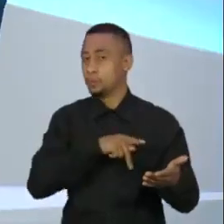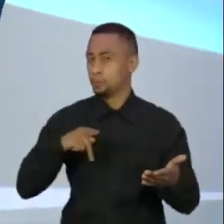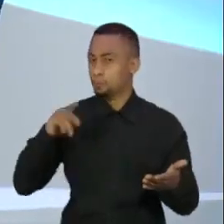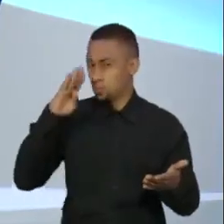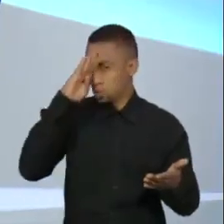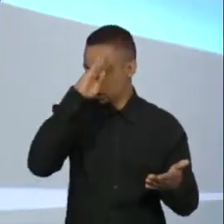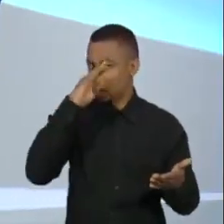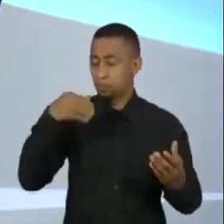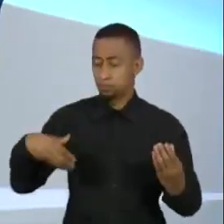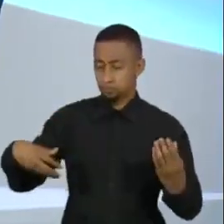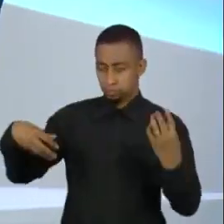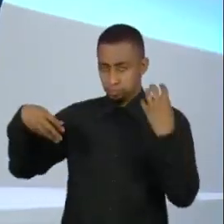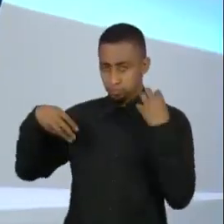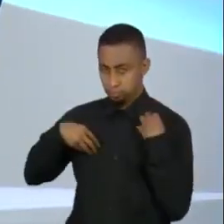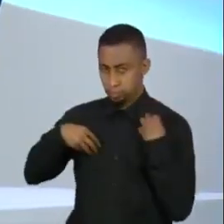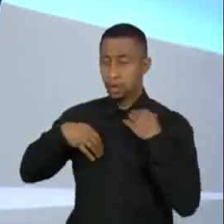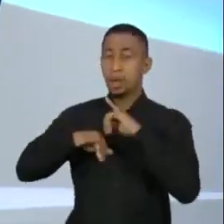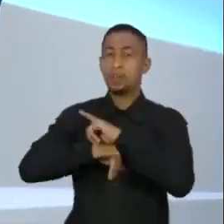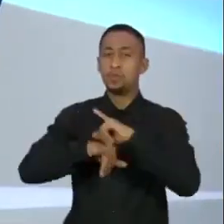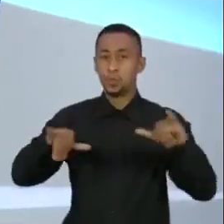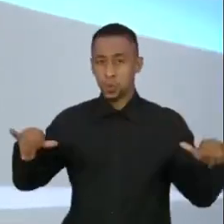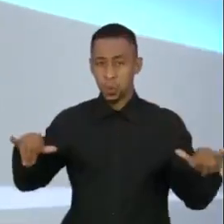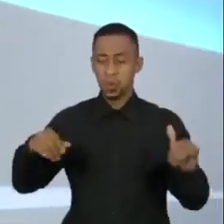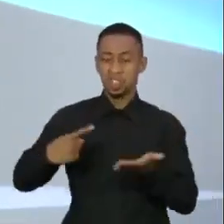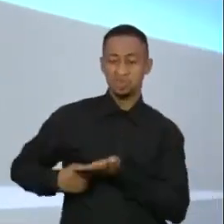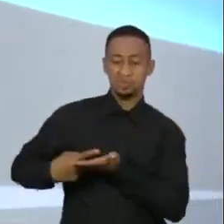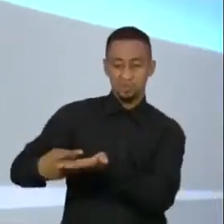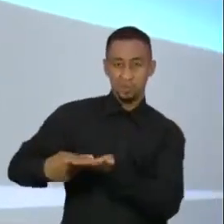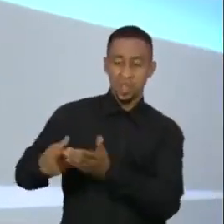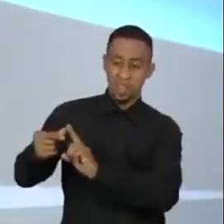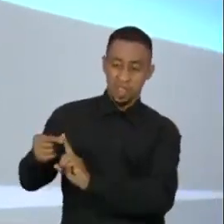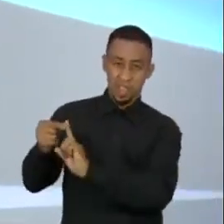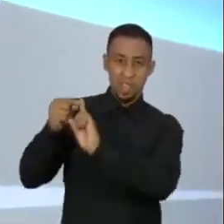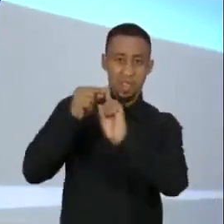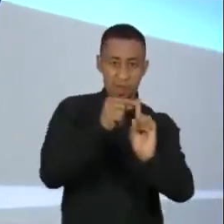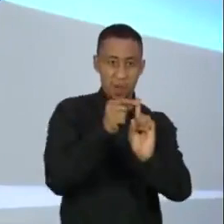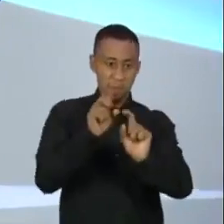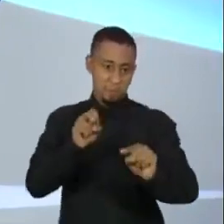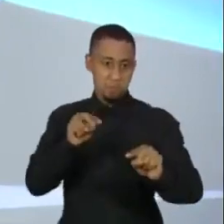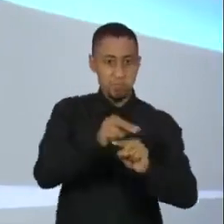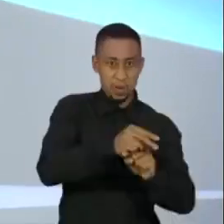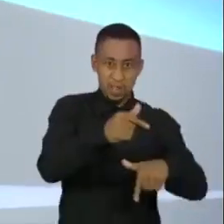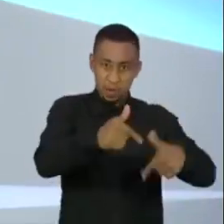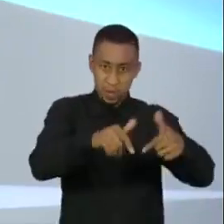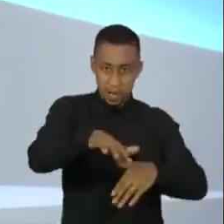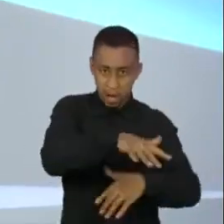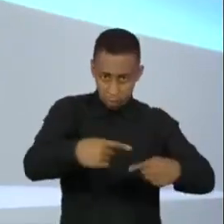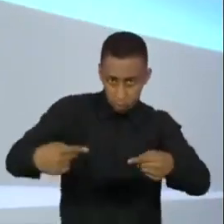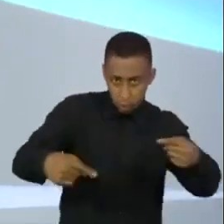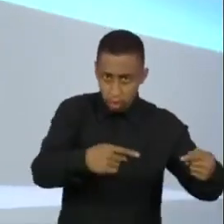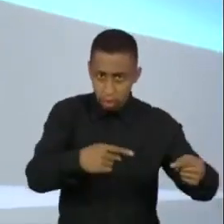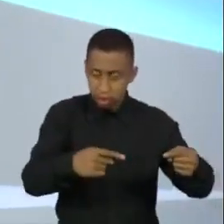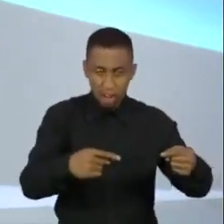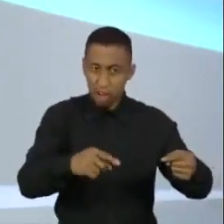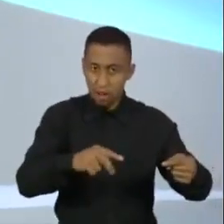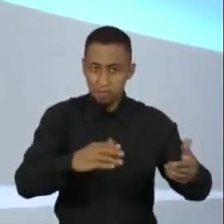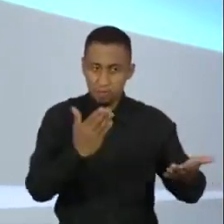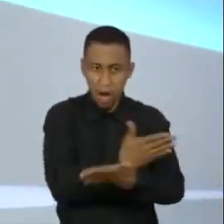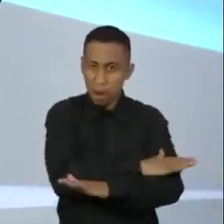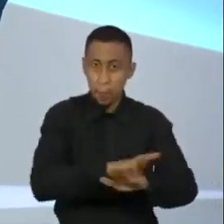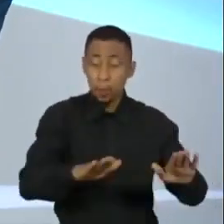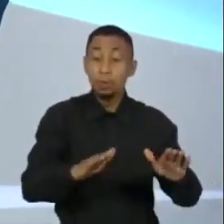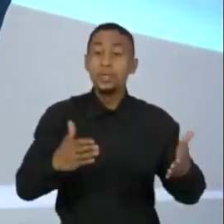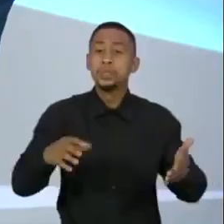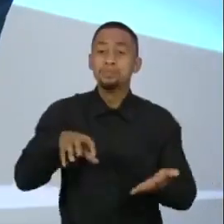de que não faria negociação política para entrega de cargos. Depois que passou a fazer a base política com apoio do